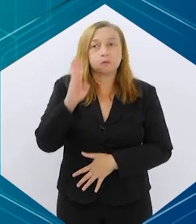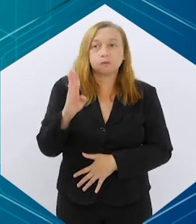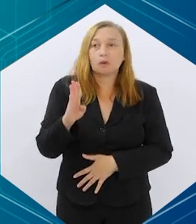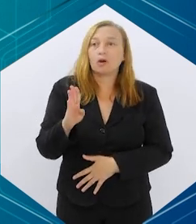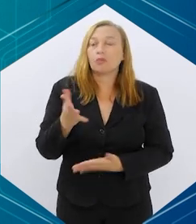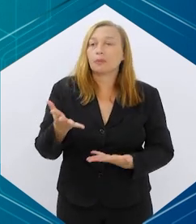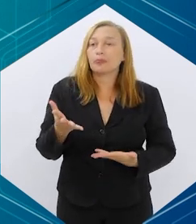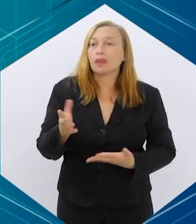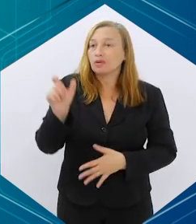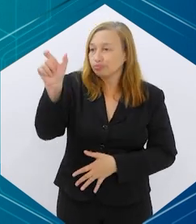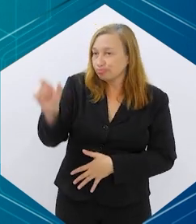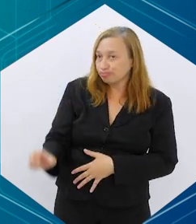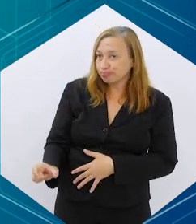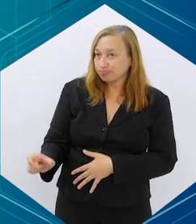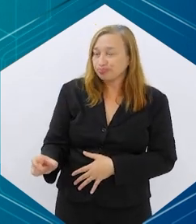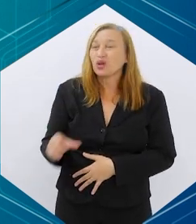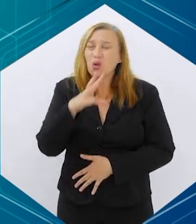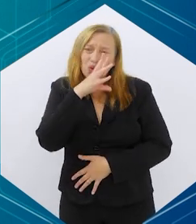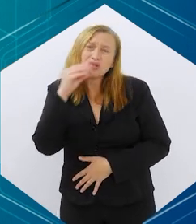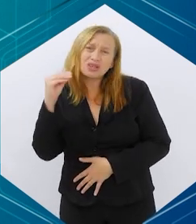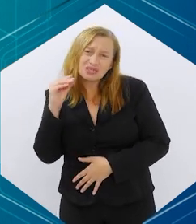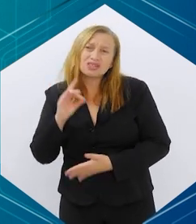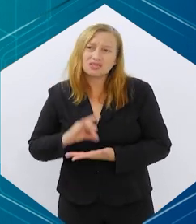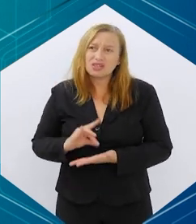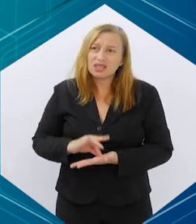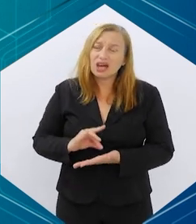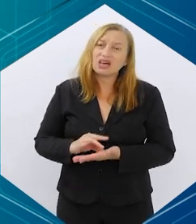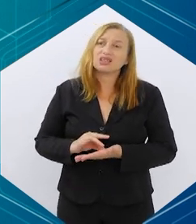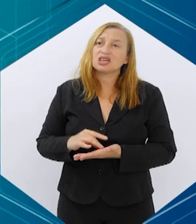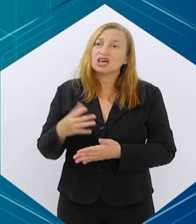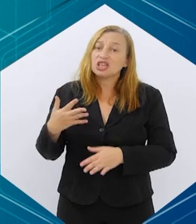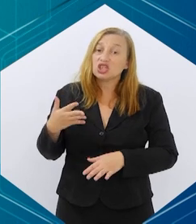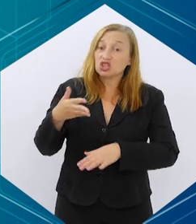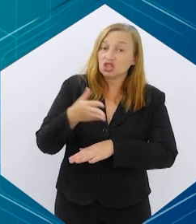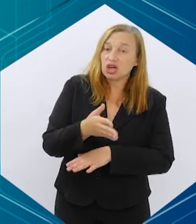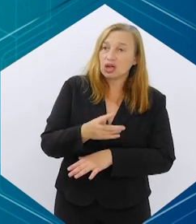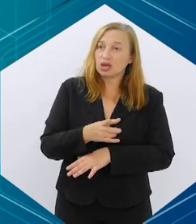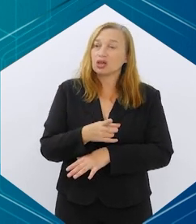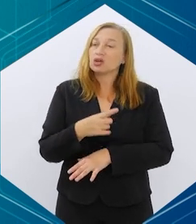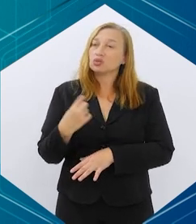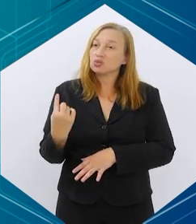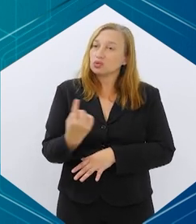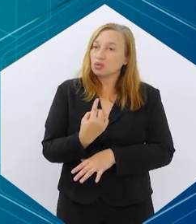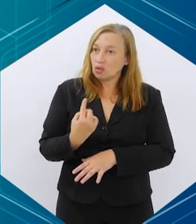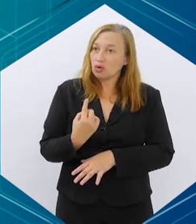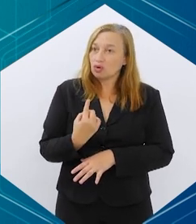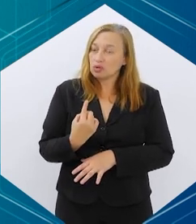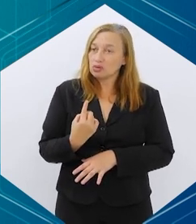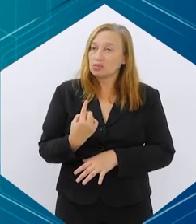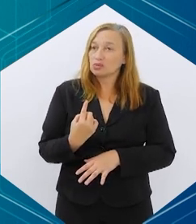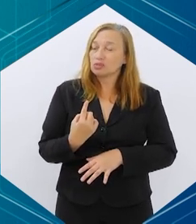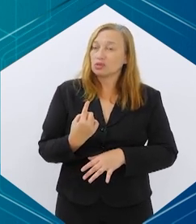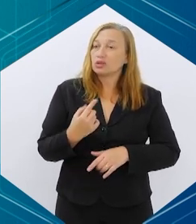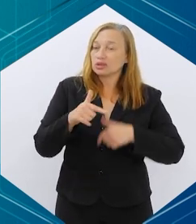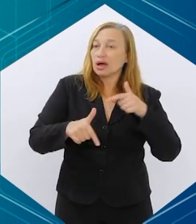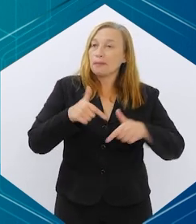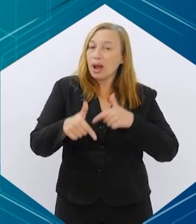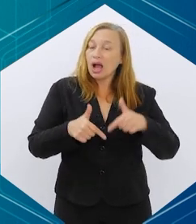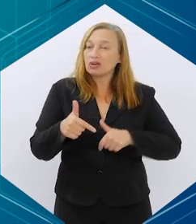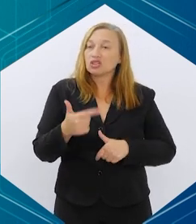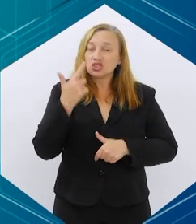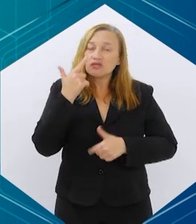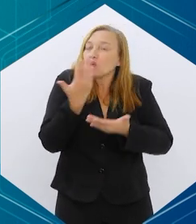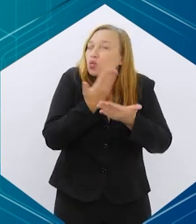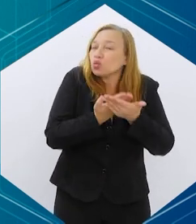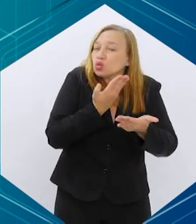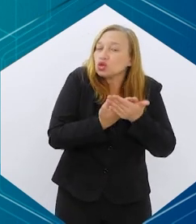né? Principalmente para o paciente, o adolescente mesmo que vem para a gente para tratar a obesidade, né? A gente já tem também